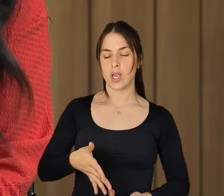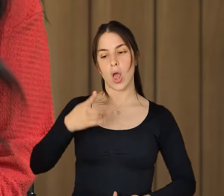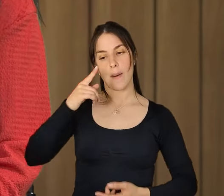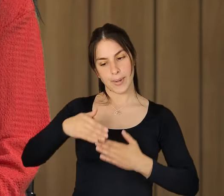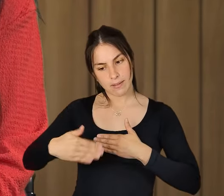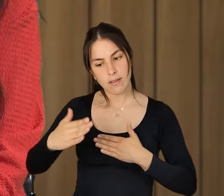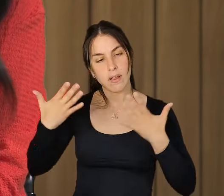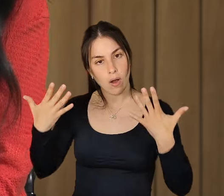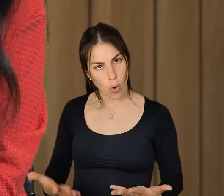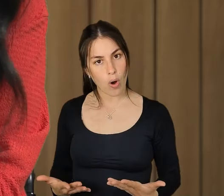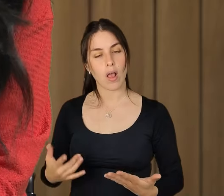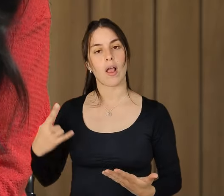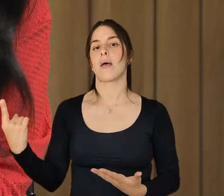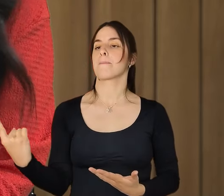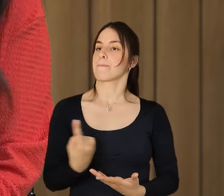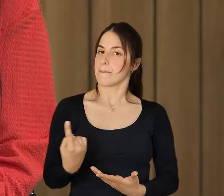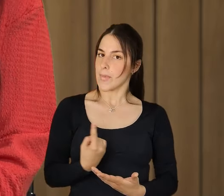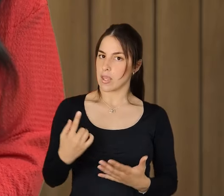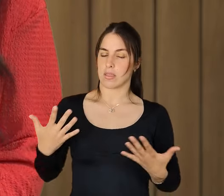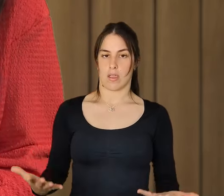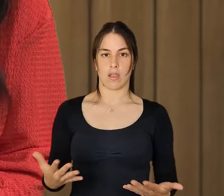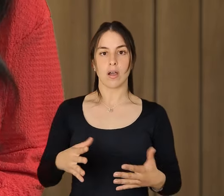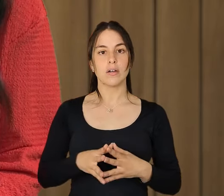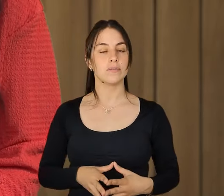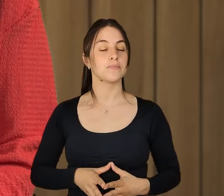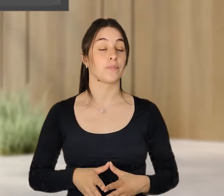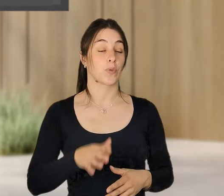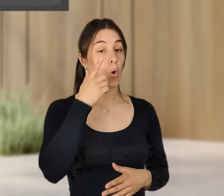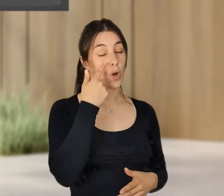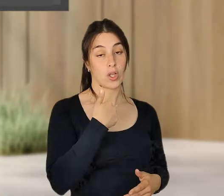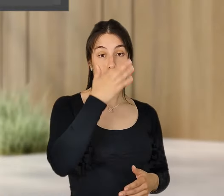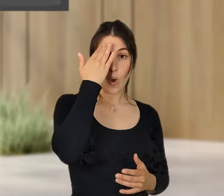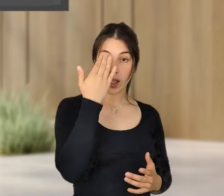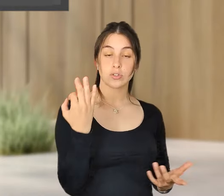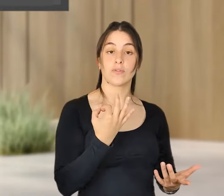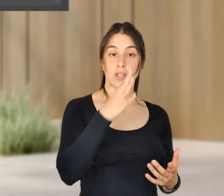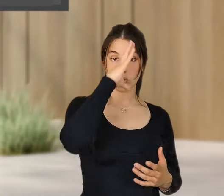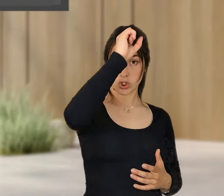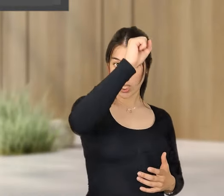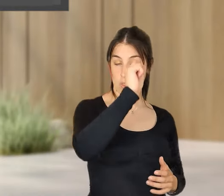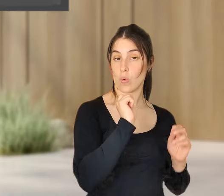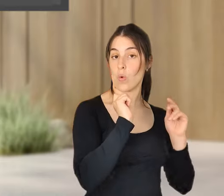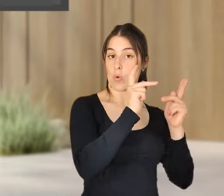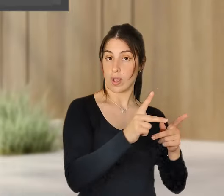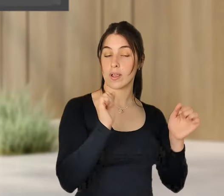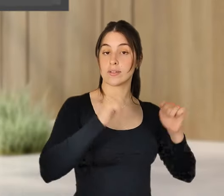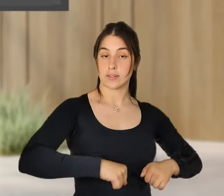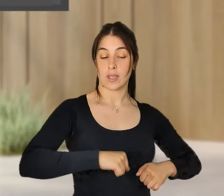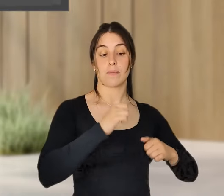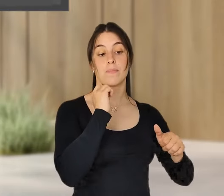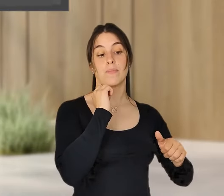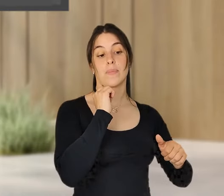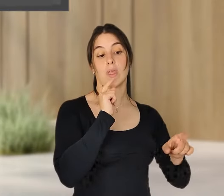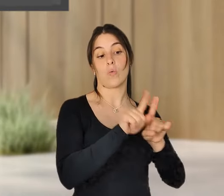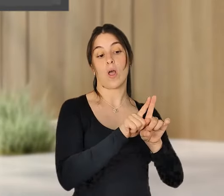fosse algo mais com embasamento legal, digamos assim? Não, eu acho que o Estado tem definitivamente um grande papel